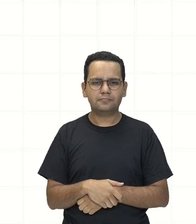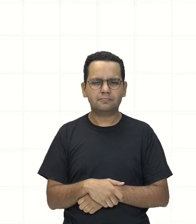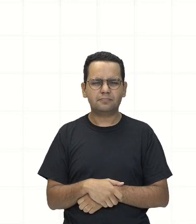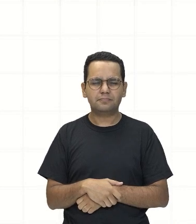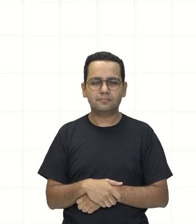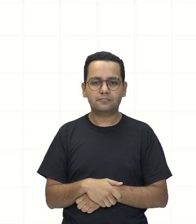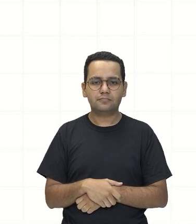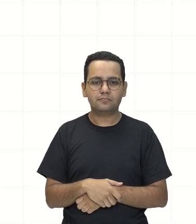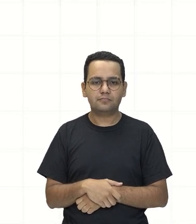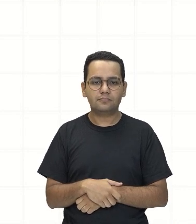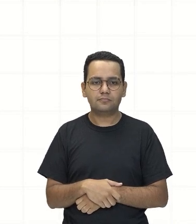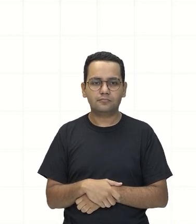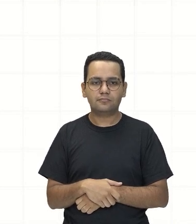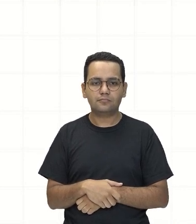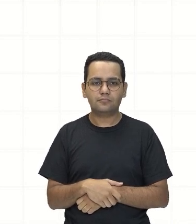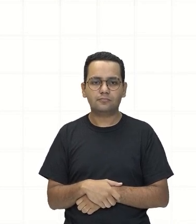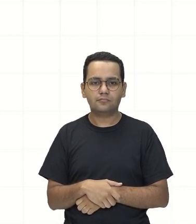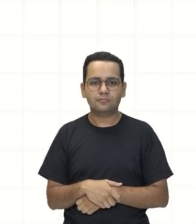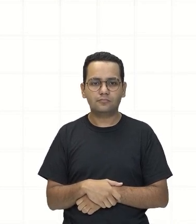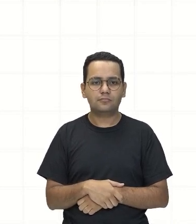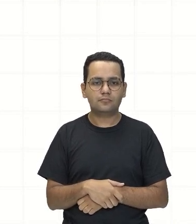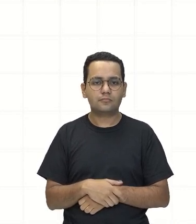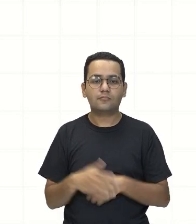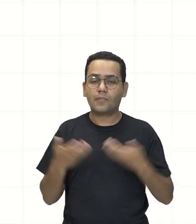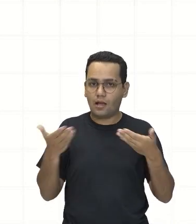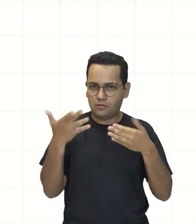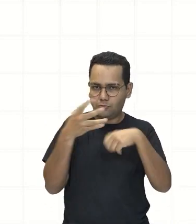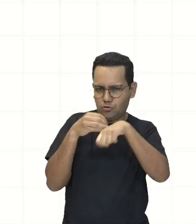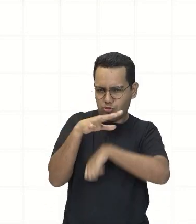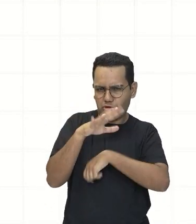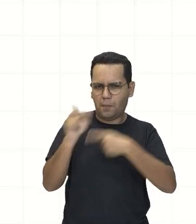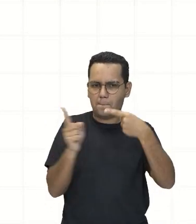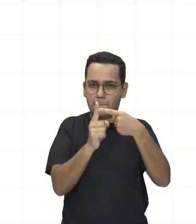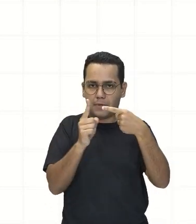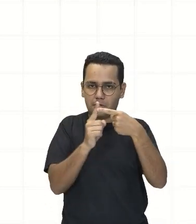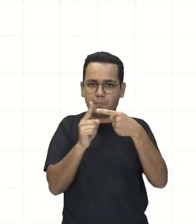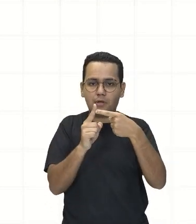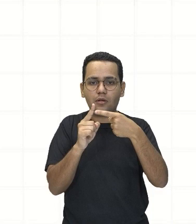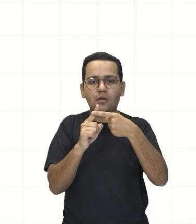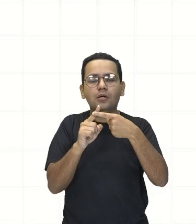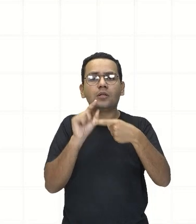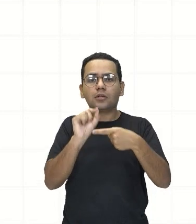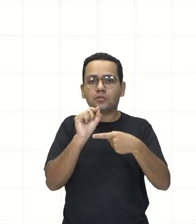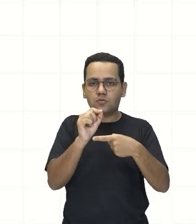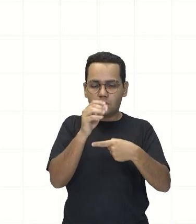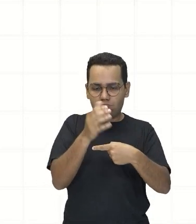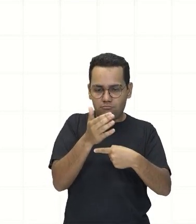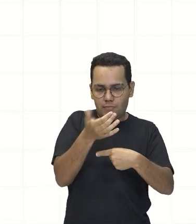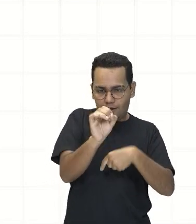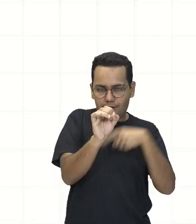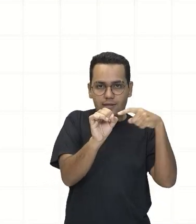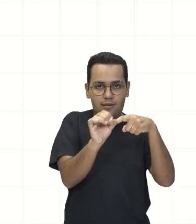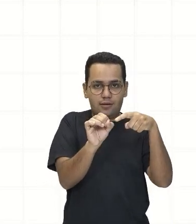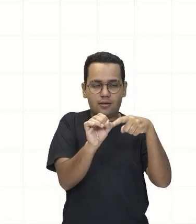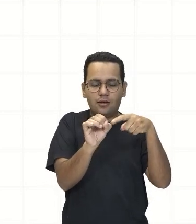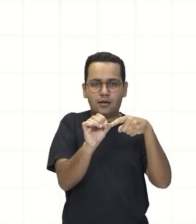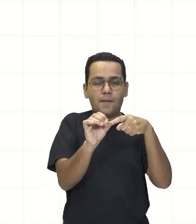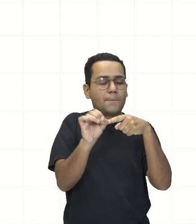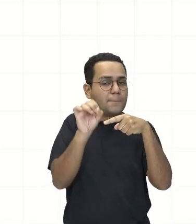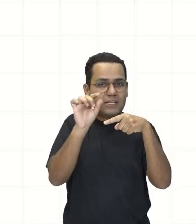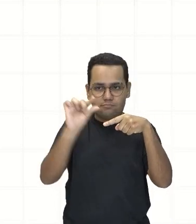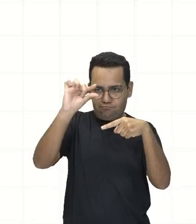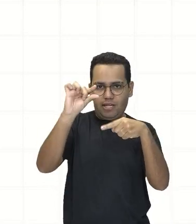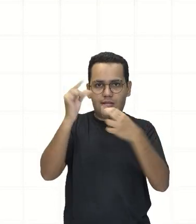Tornar expoentes iguais Olha Então, você Foi Você opta Olha aqui